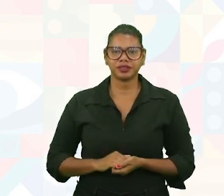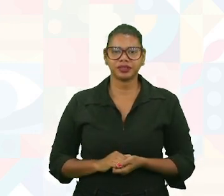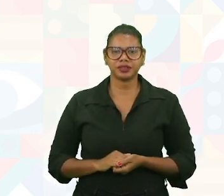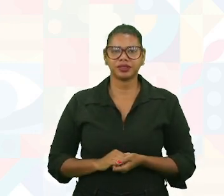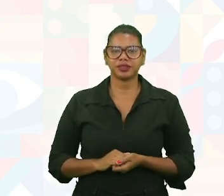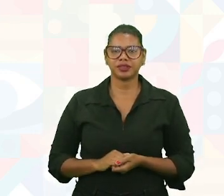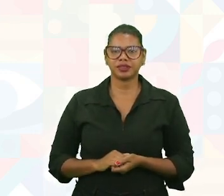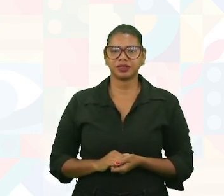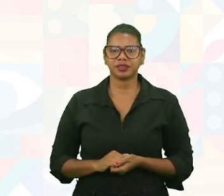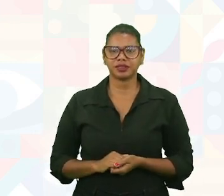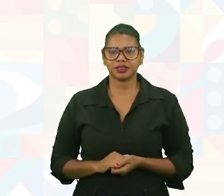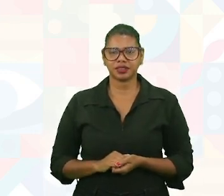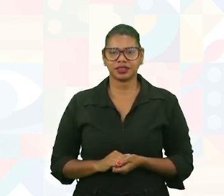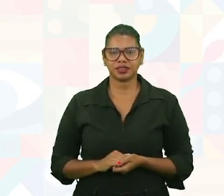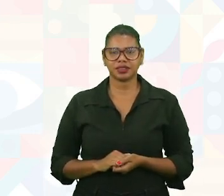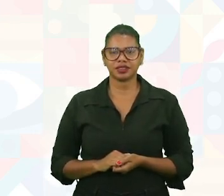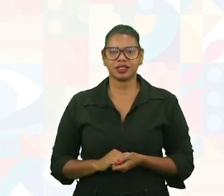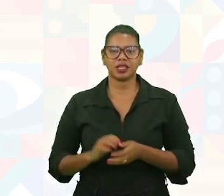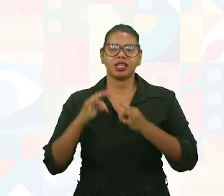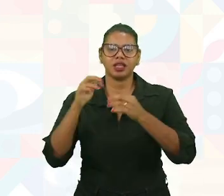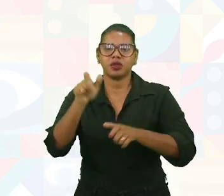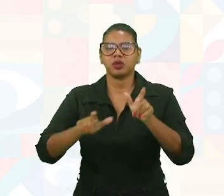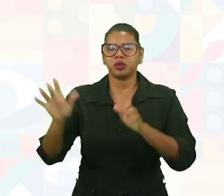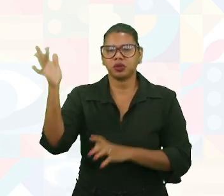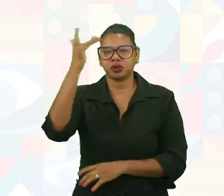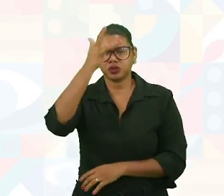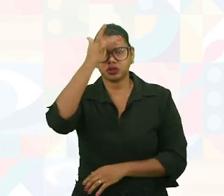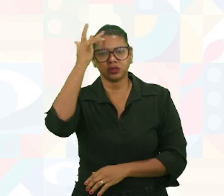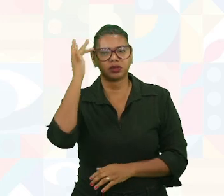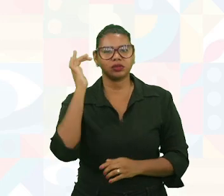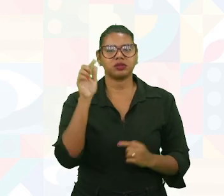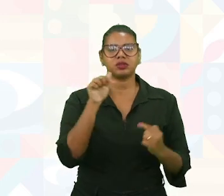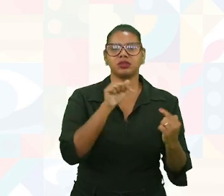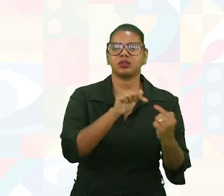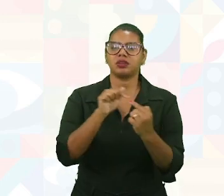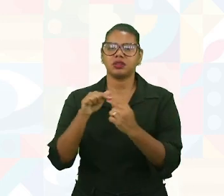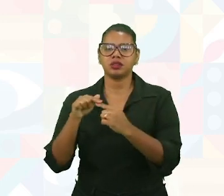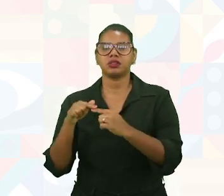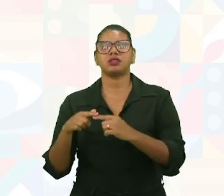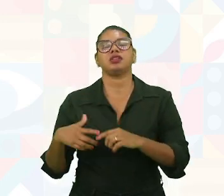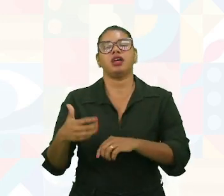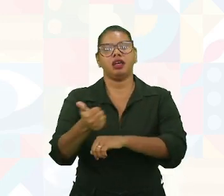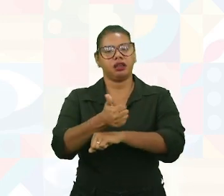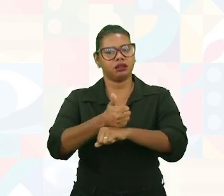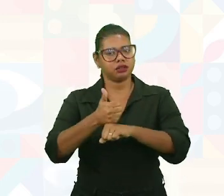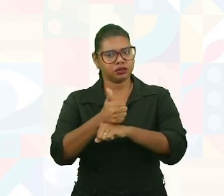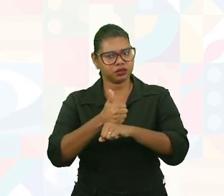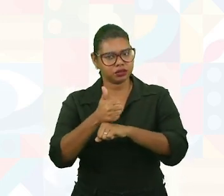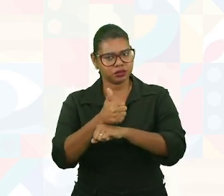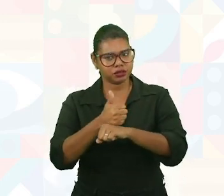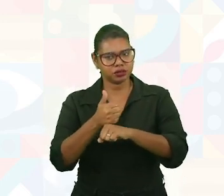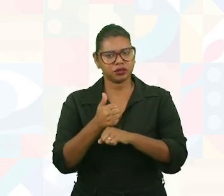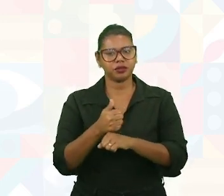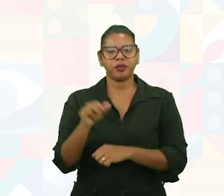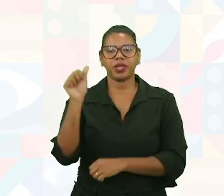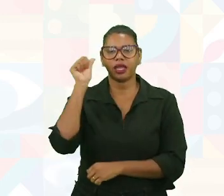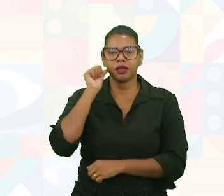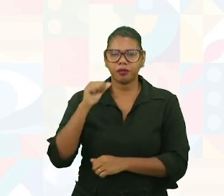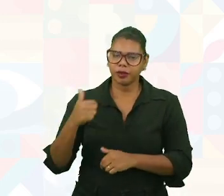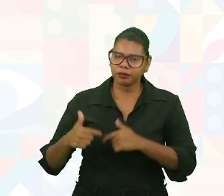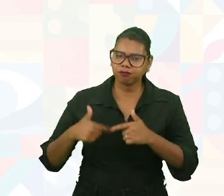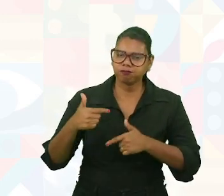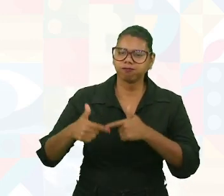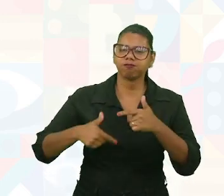mudou. O jeito das pessoas se relacionarem, se relacionar com a produção. A mulher passou a trabalhar também nas